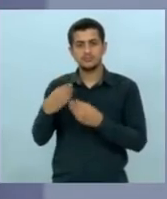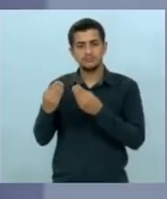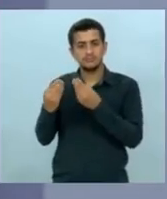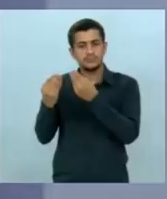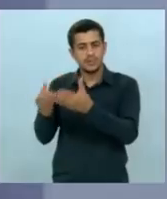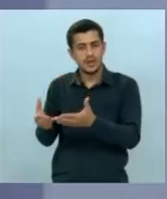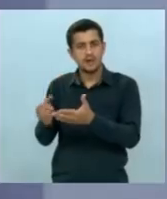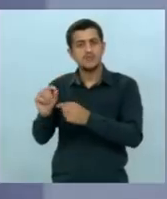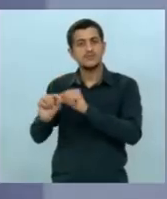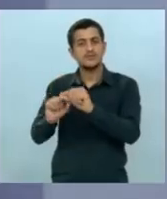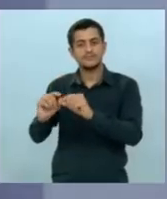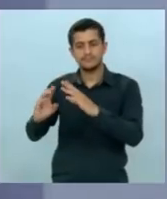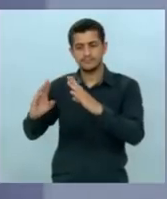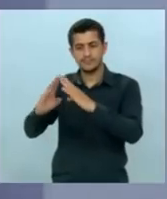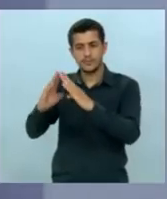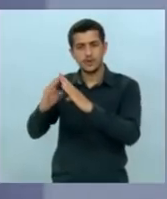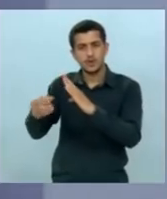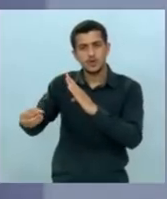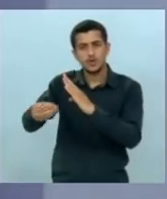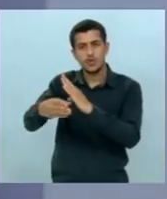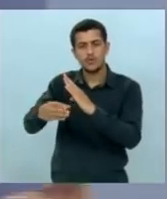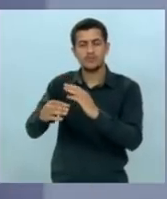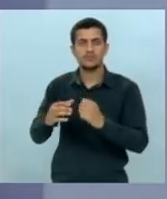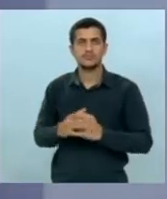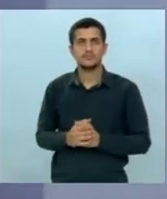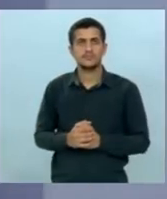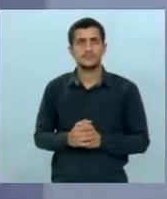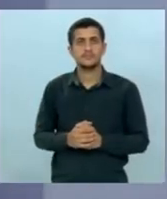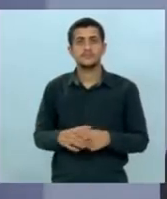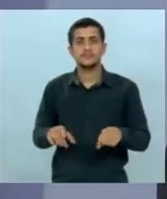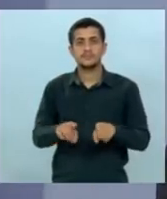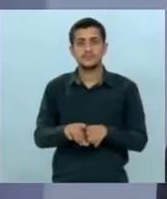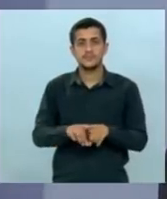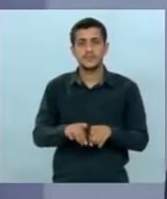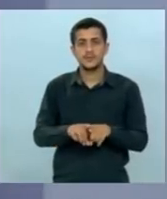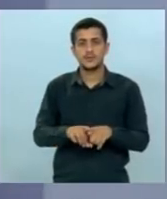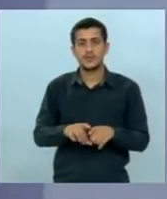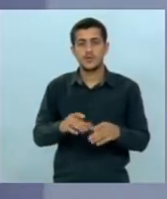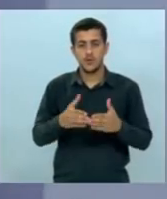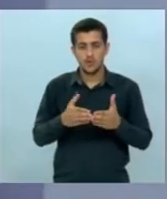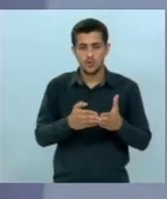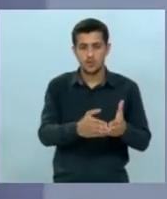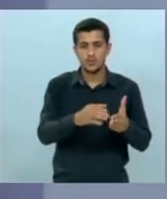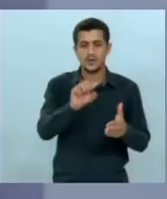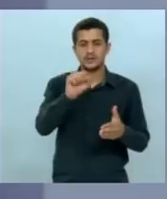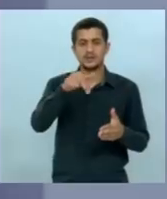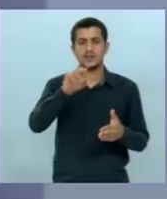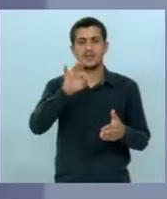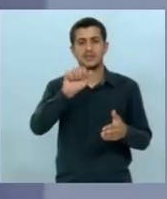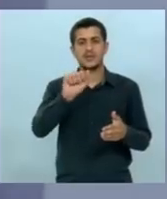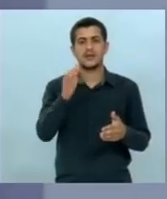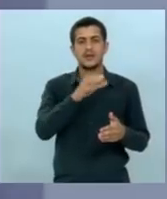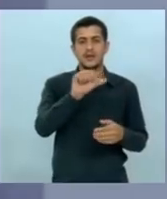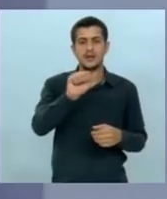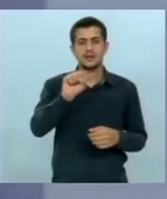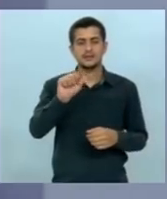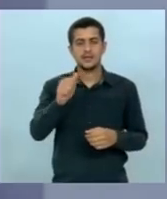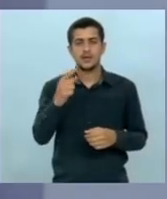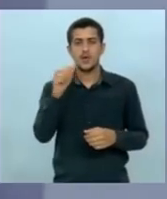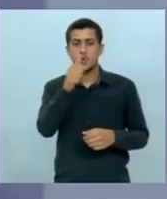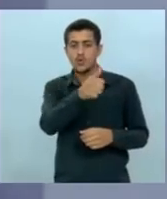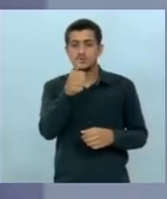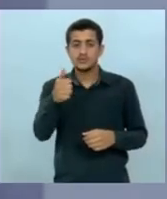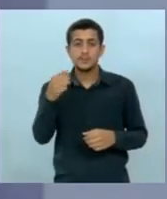vem em maio o hospital regional da Costa Leste Santa Casa de Corumbá 11 milhões e 200 na conta da prefeitura